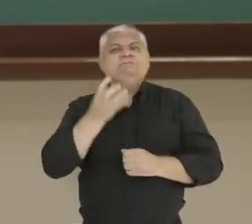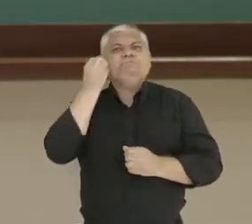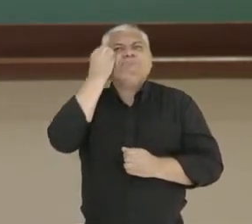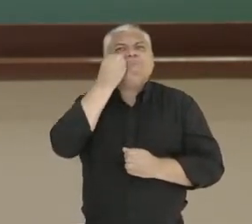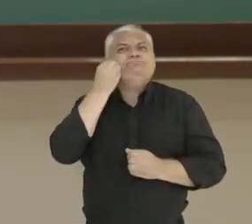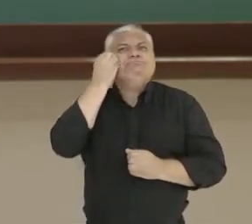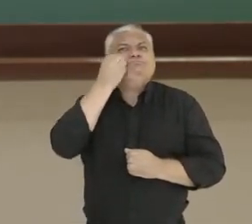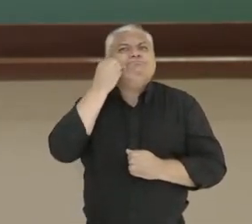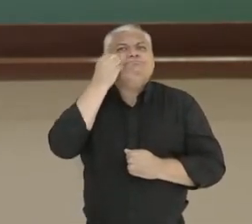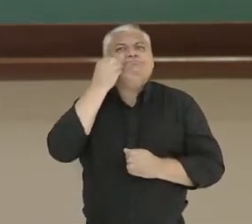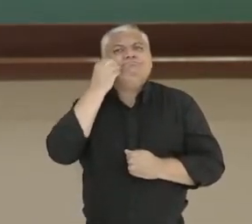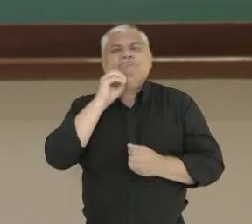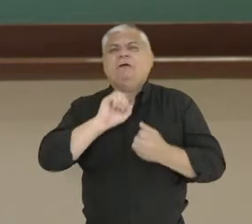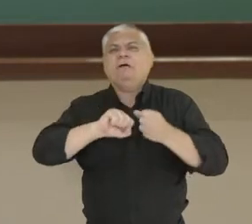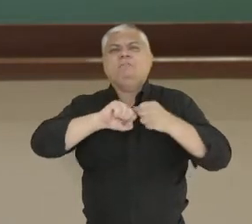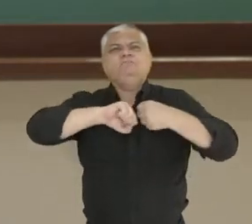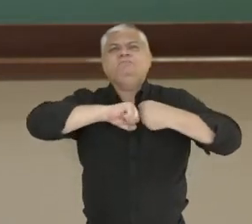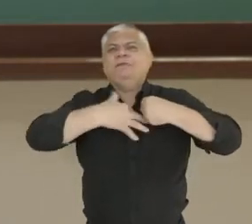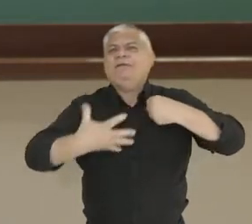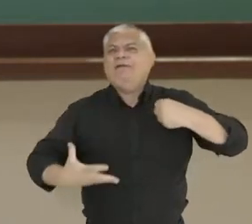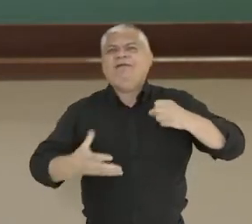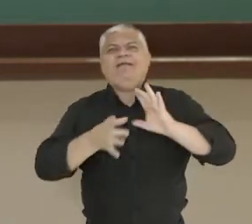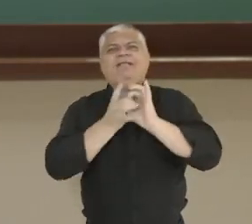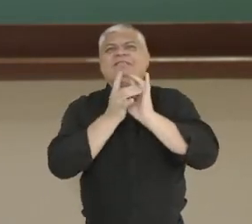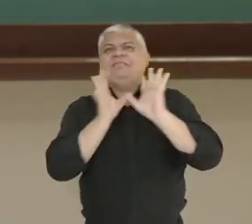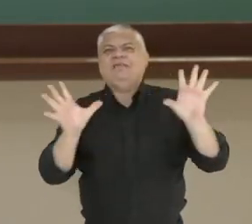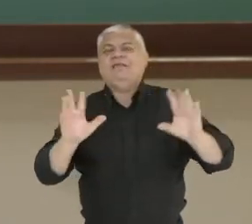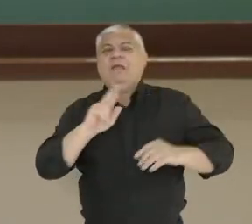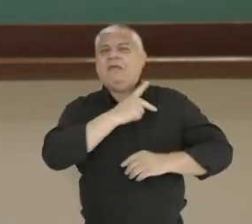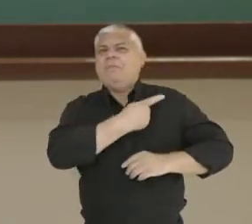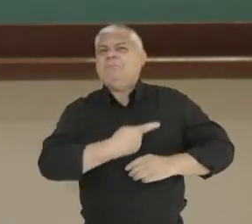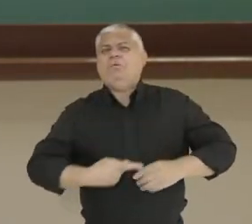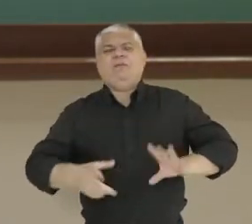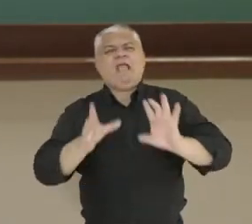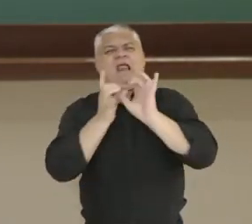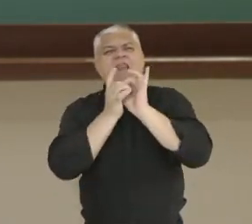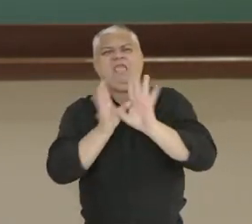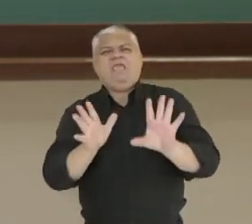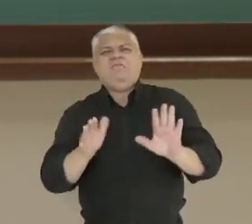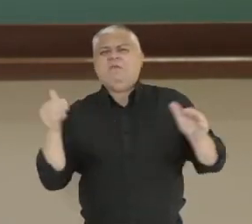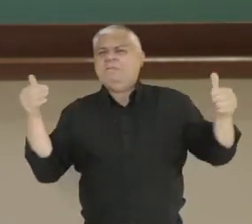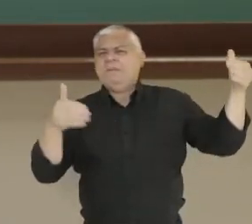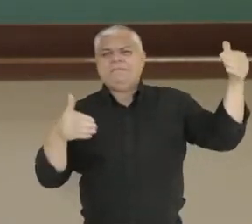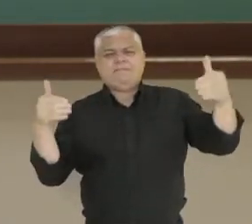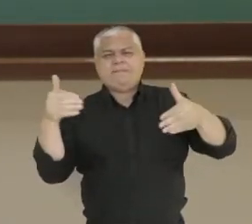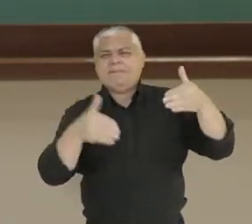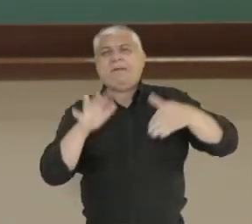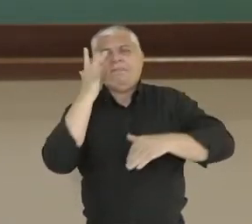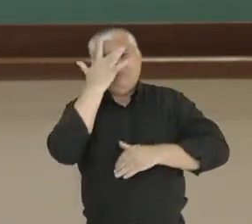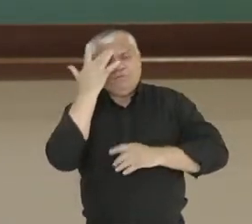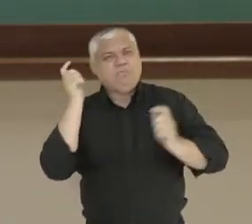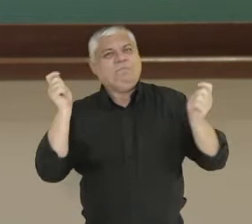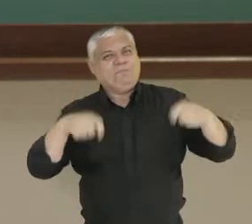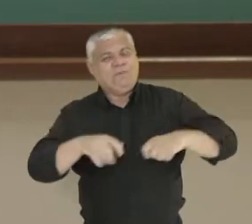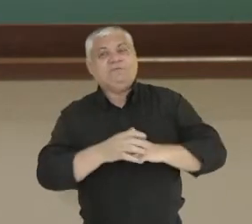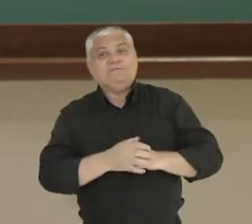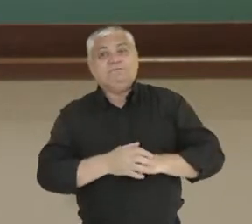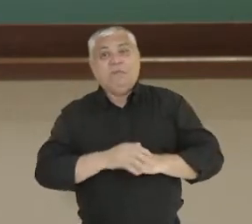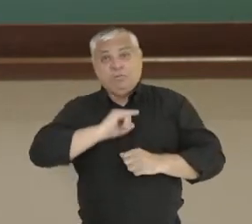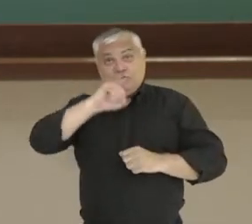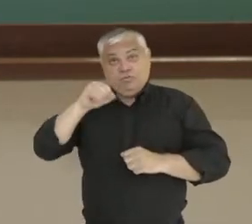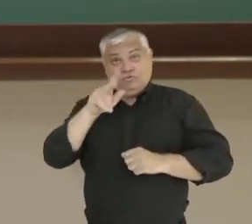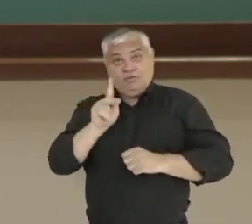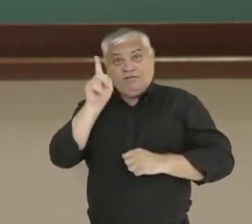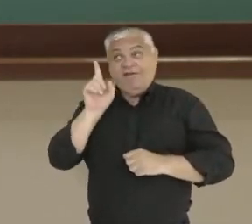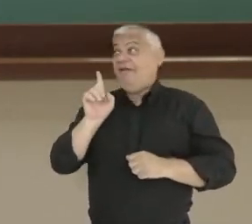democrática devido a ter uma república já mais ampla, mais participativa das pessoas. E o Juscelino Kubitschek